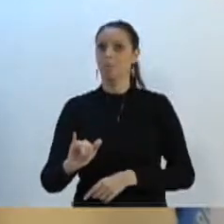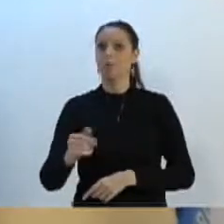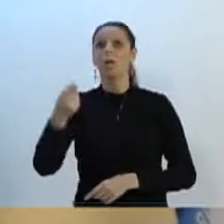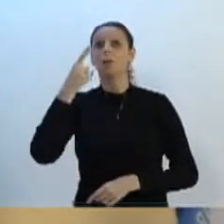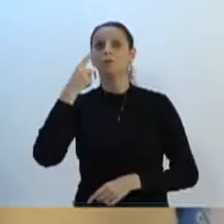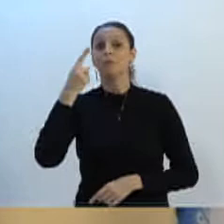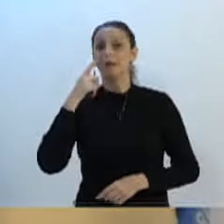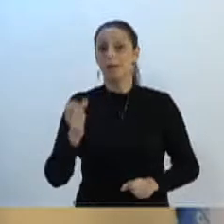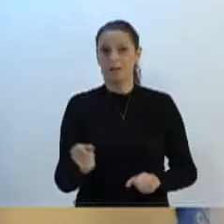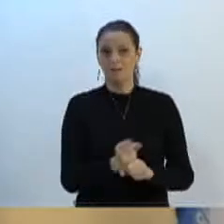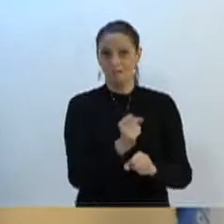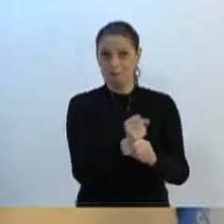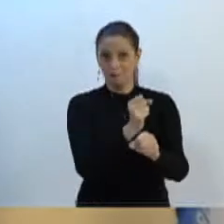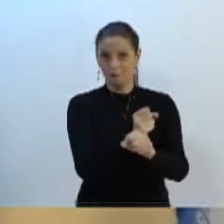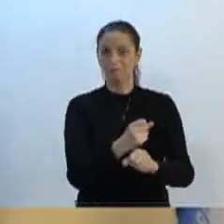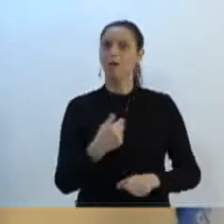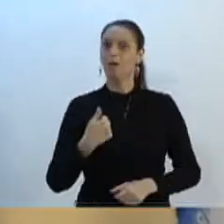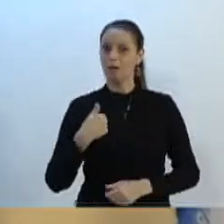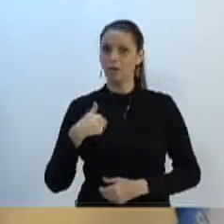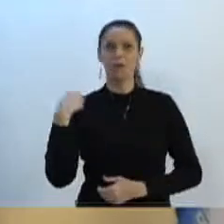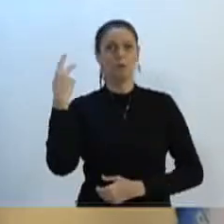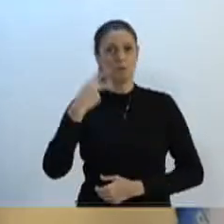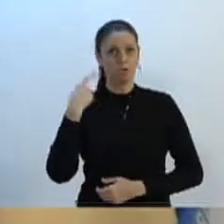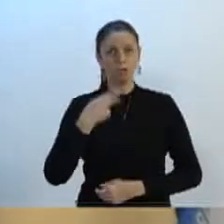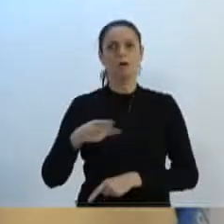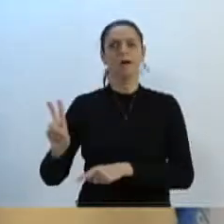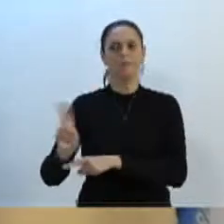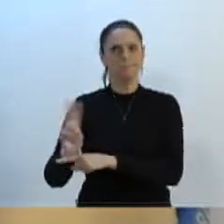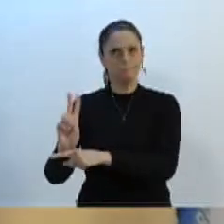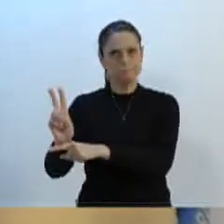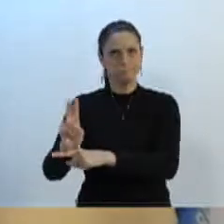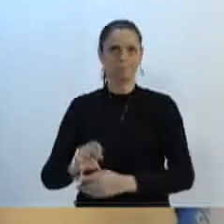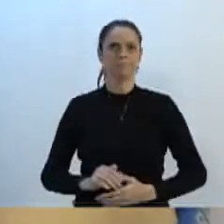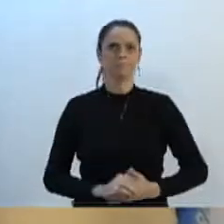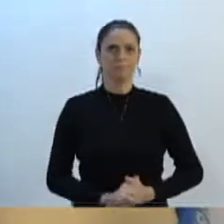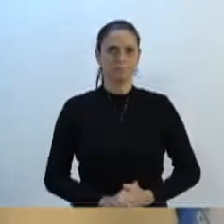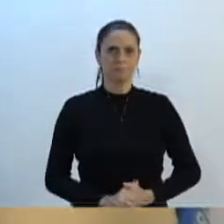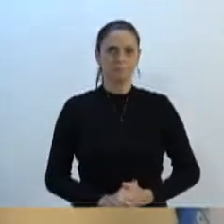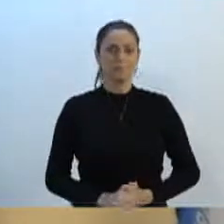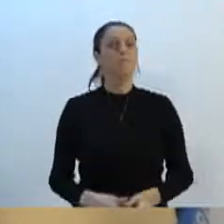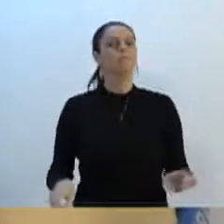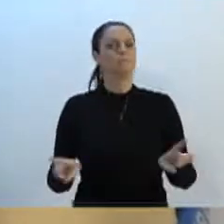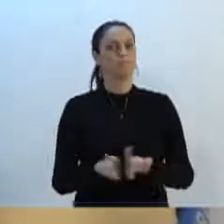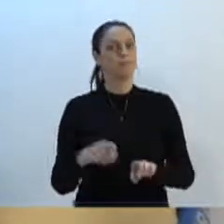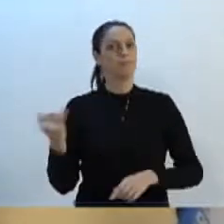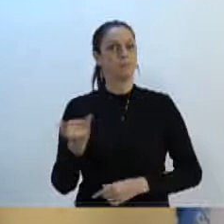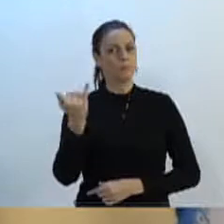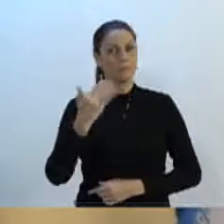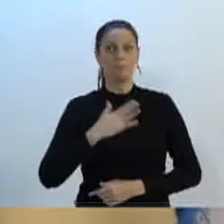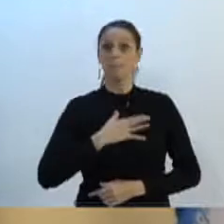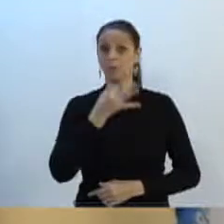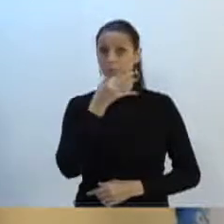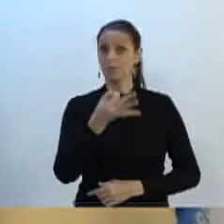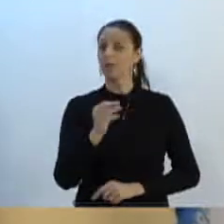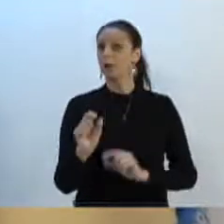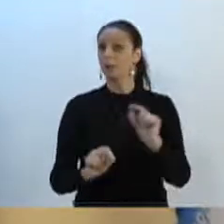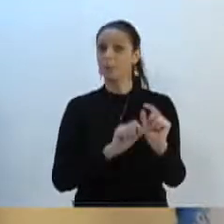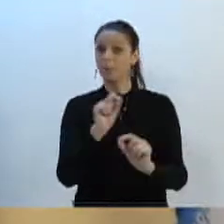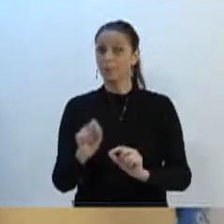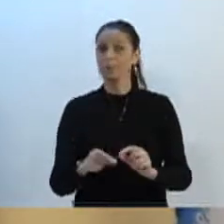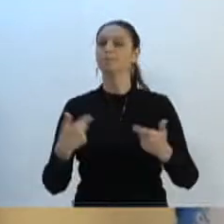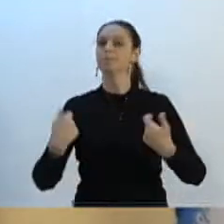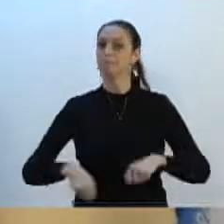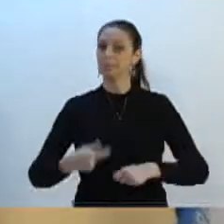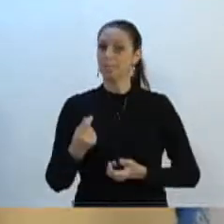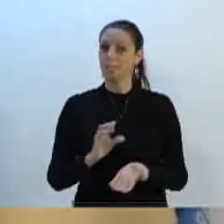a execução, e, na qualidade de vereadores, fiscalizar. E também é importante, do meu ponto de vista, que haja